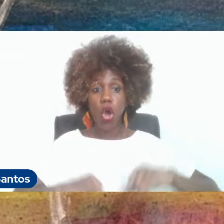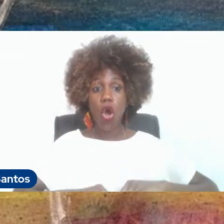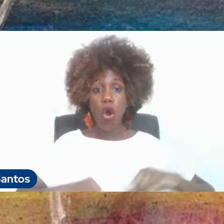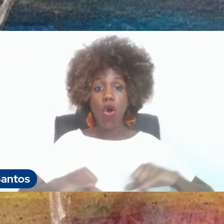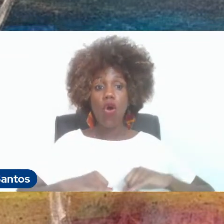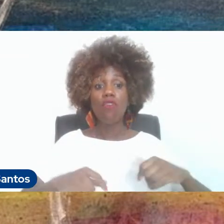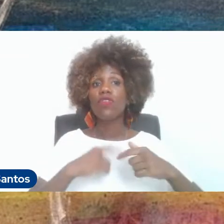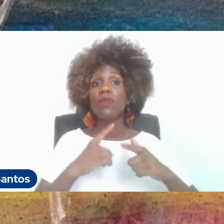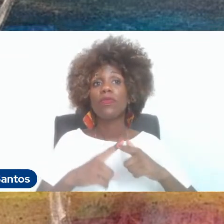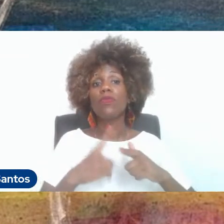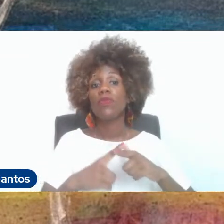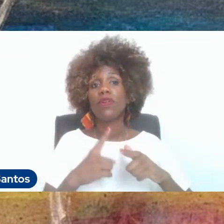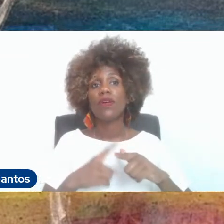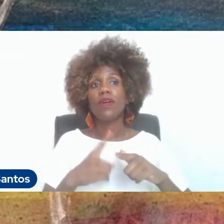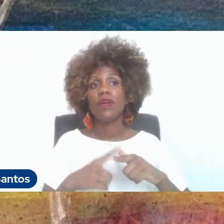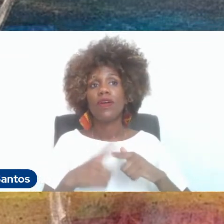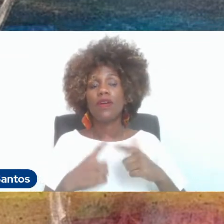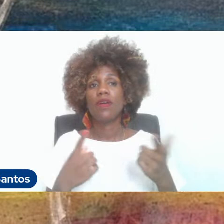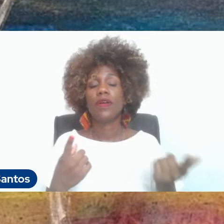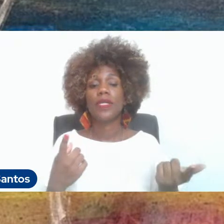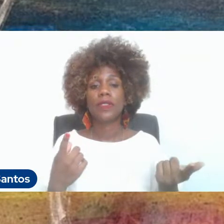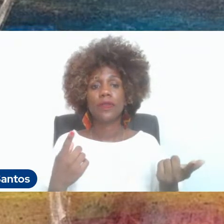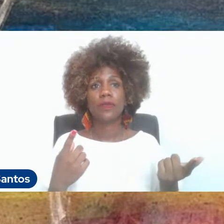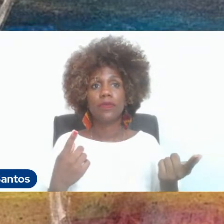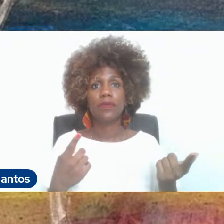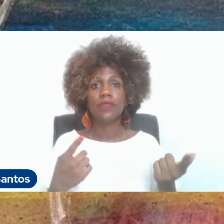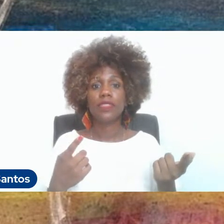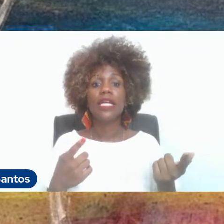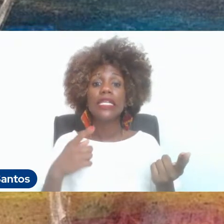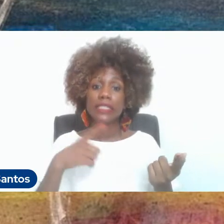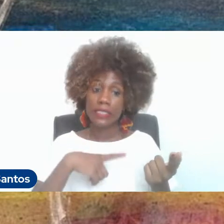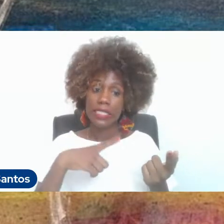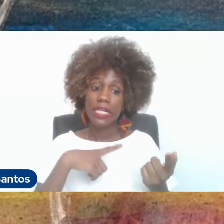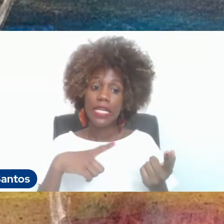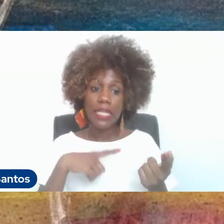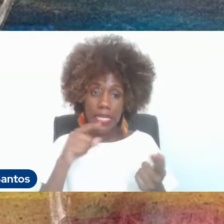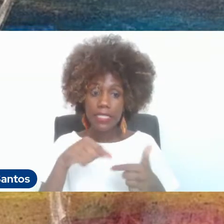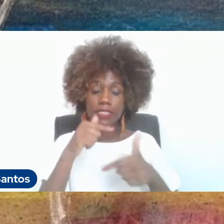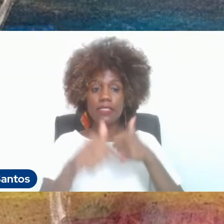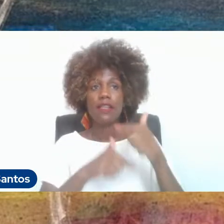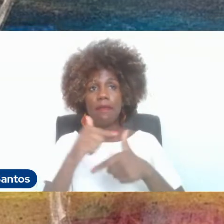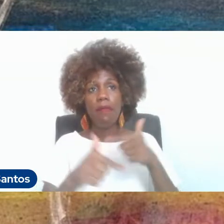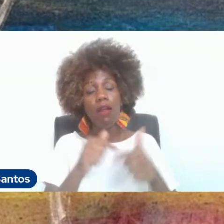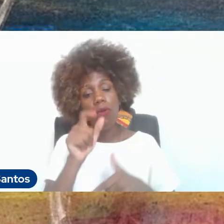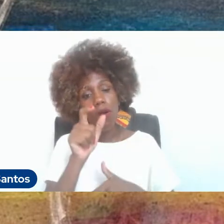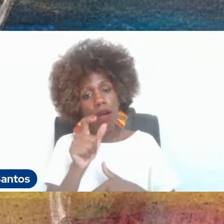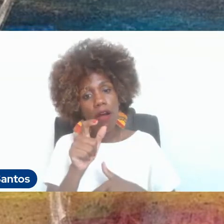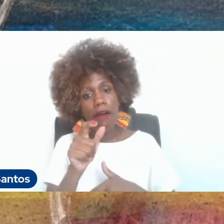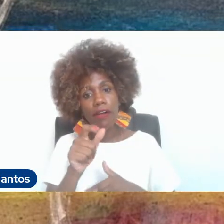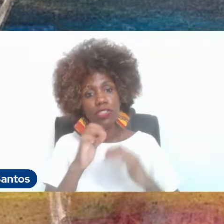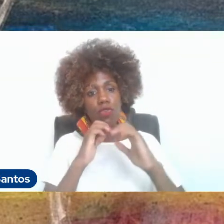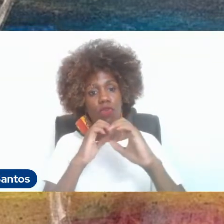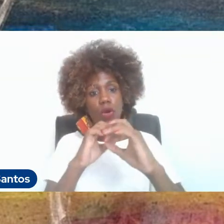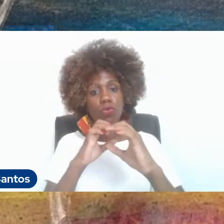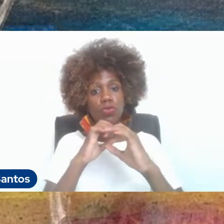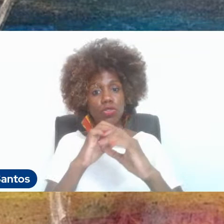por exercer essa atividade de uma forma que não foi,